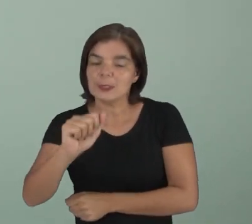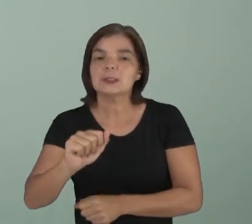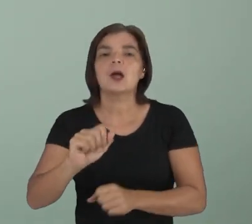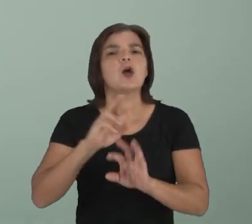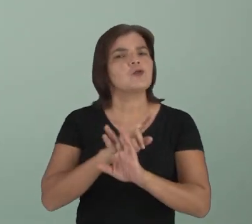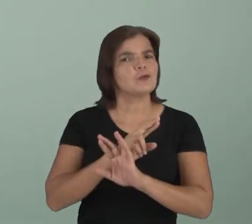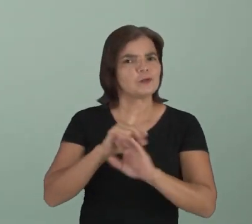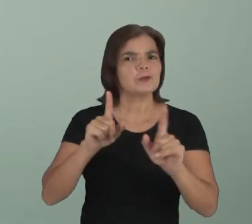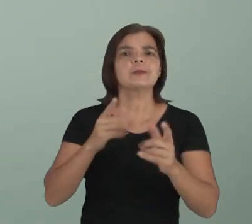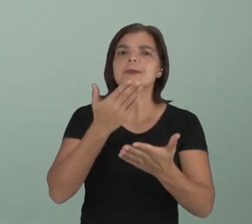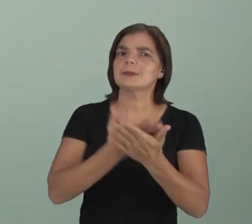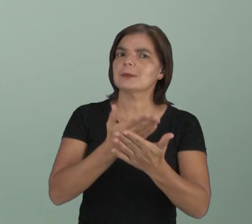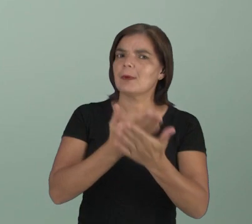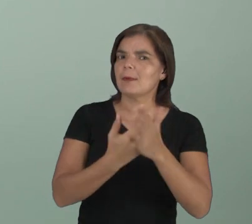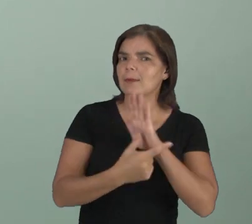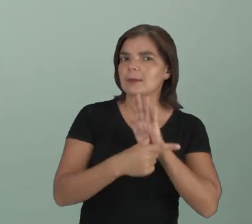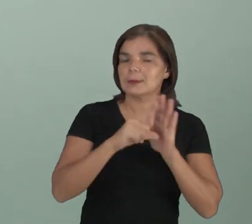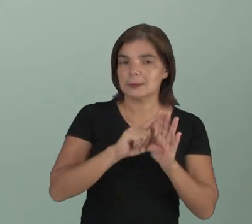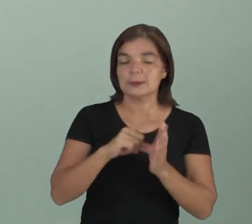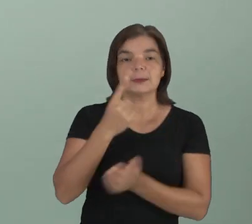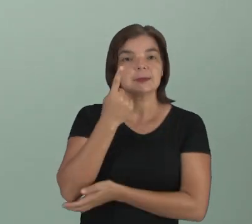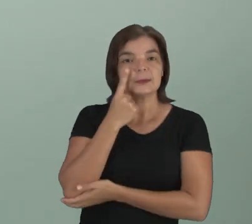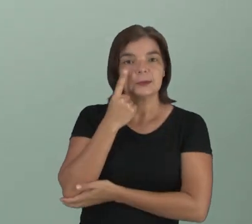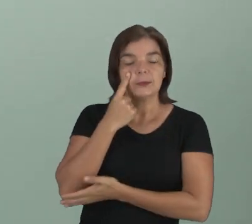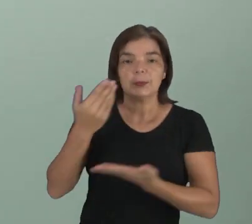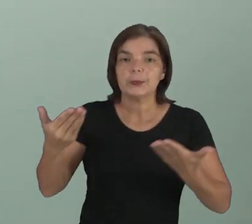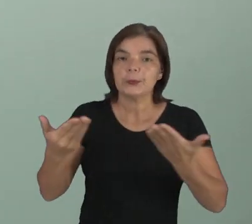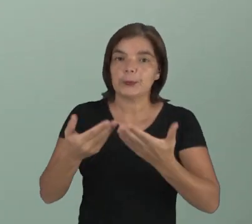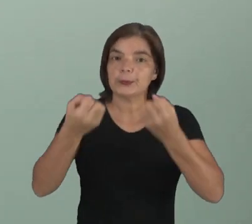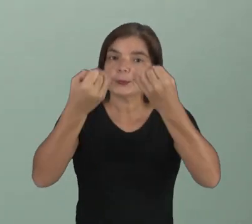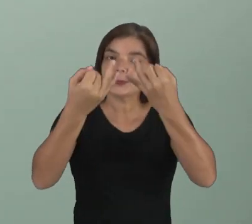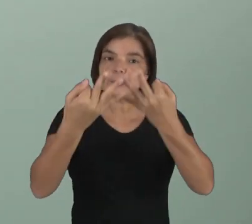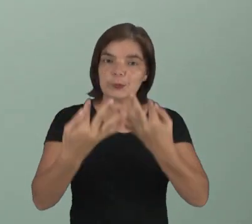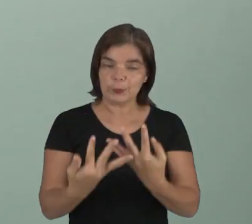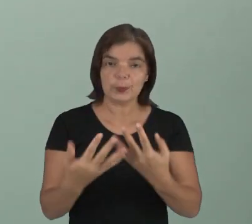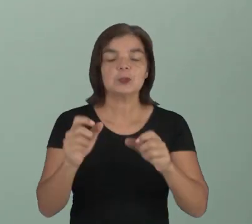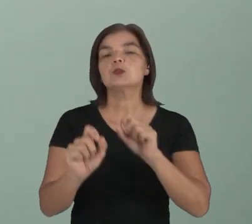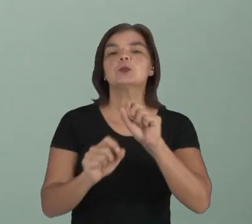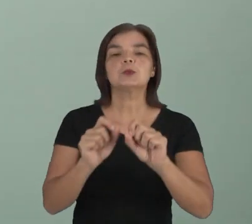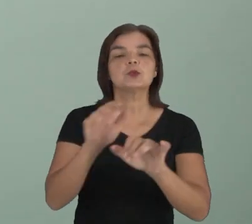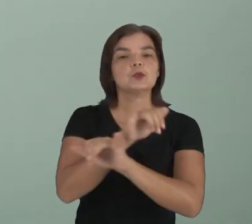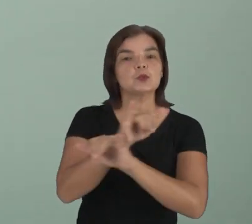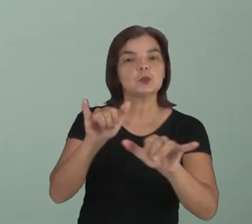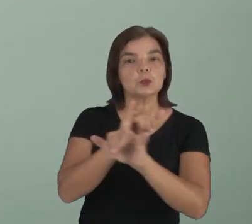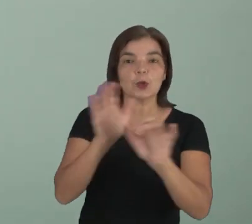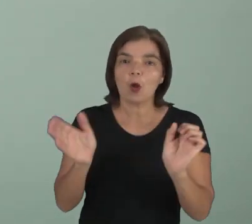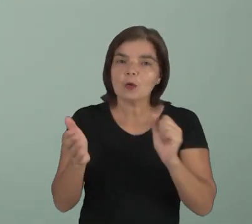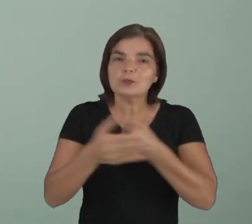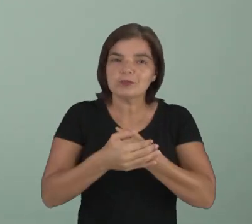diferente do que nós trabalhamos na aula anterior. Vamos ver agora o conceito a respeito de informações implícitas.